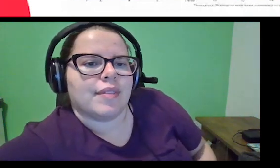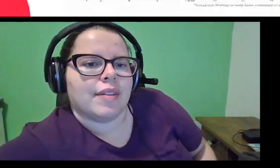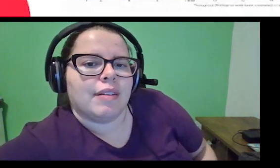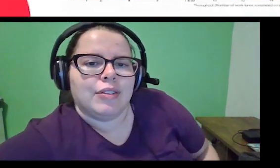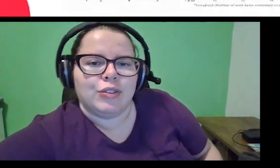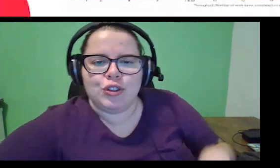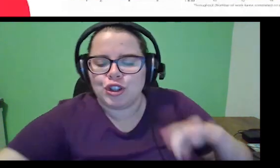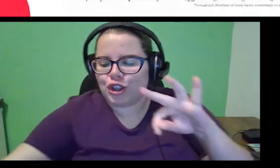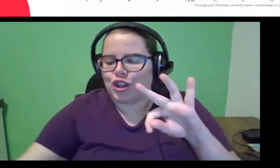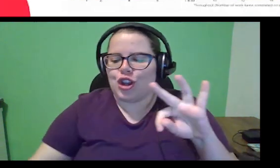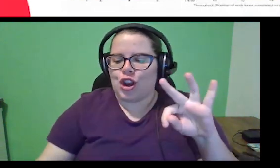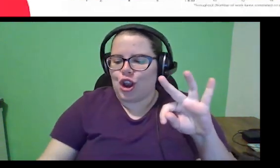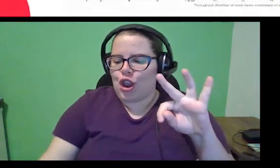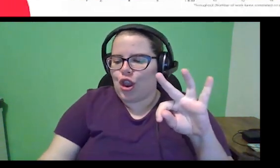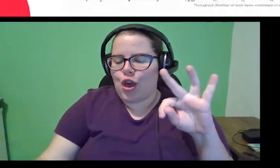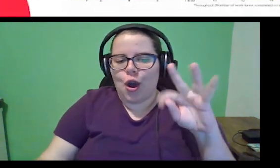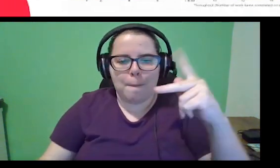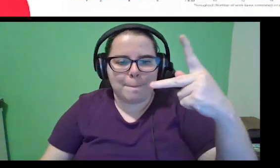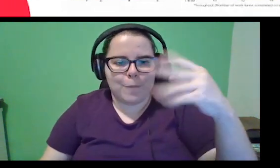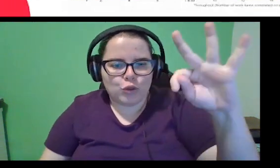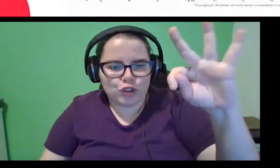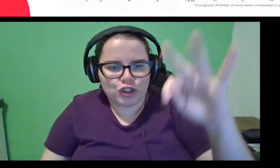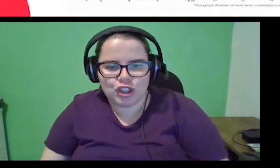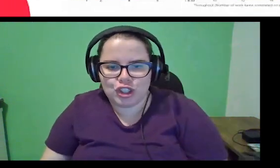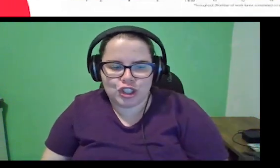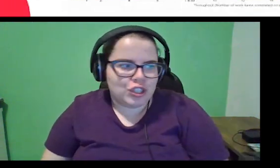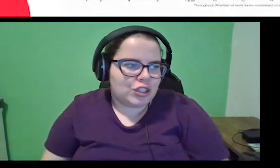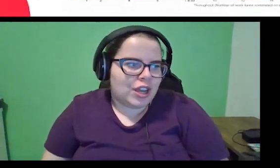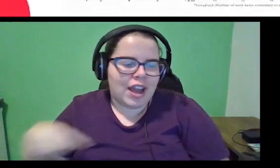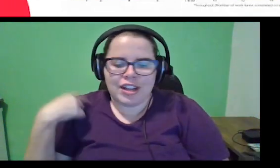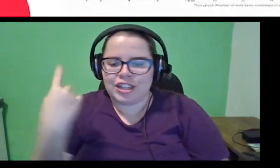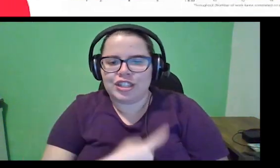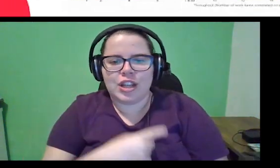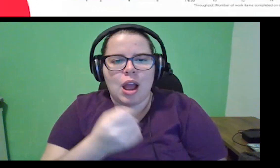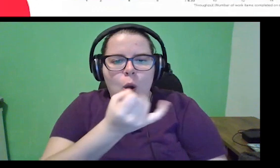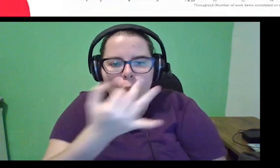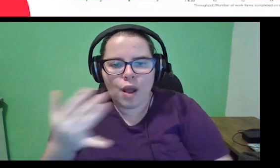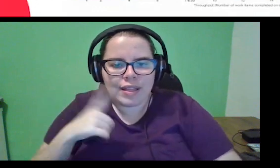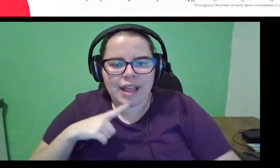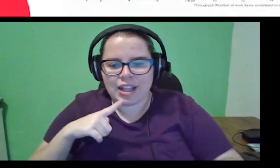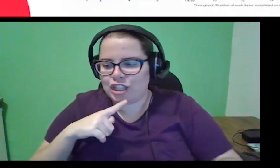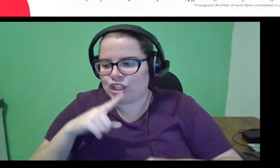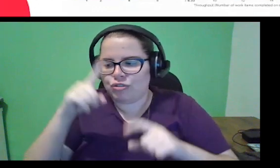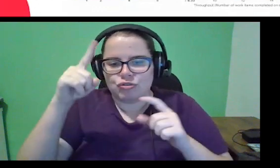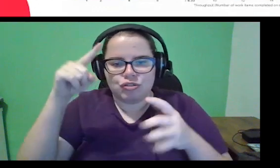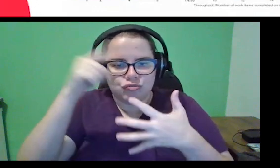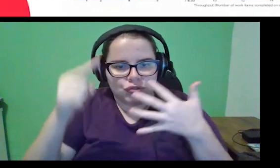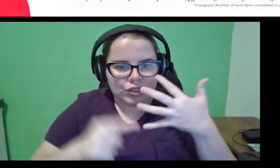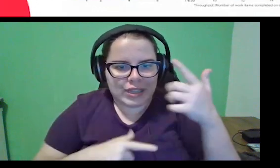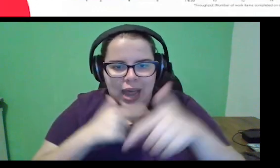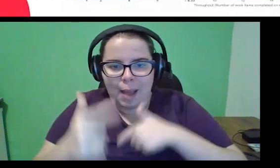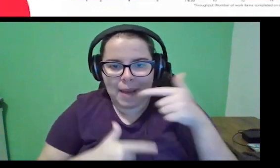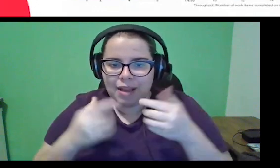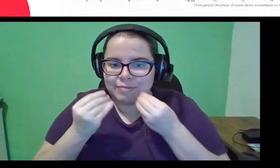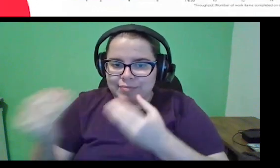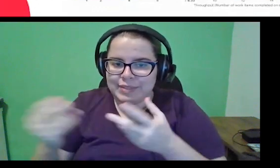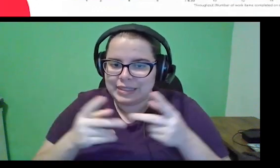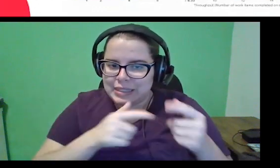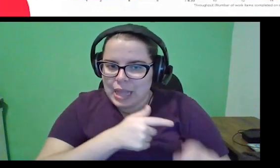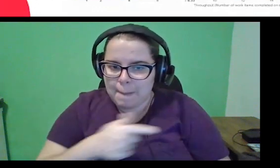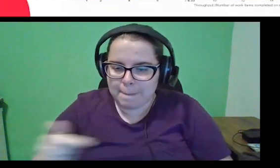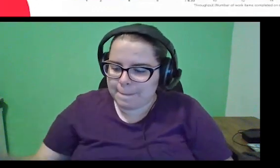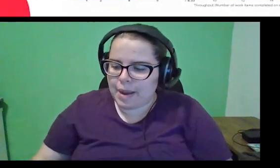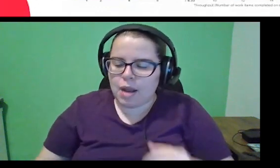Trowput, ou seja, é a quantidade de itens de trabalho que eu entrego por semana, por exemplo, em um